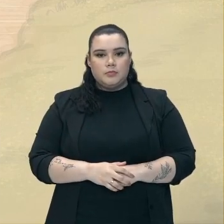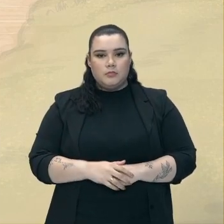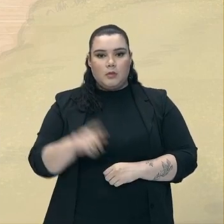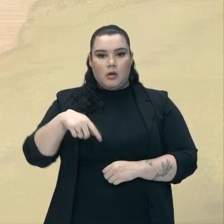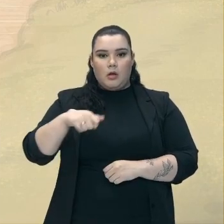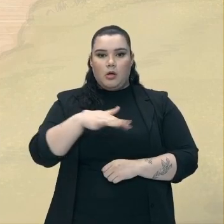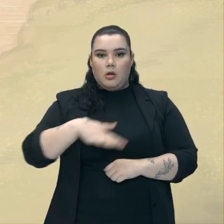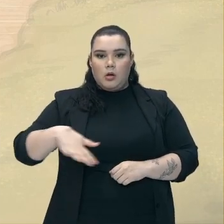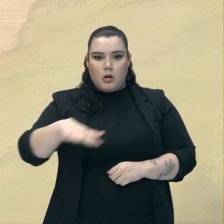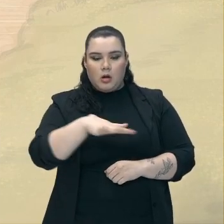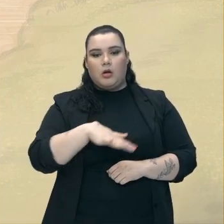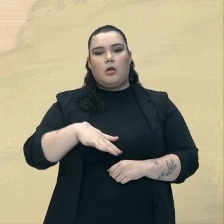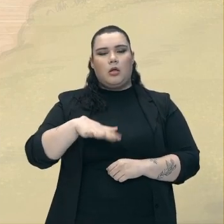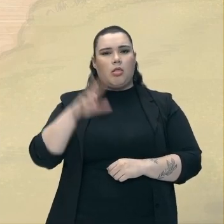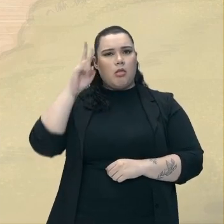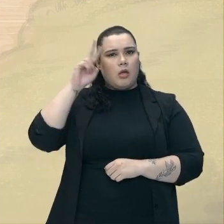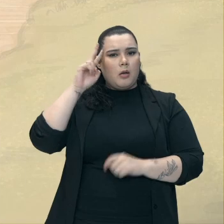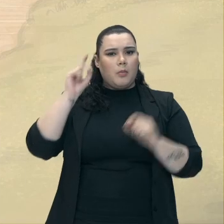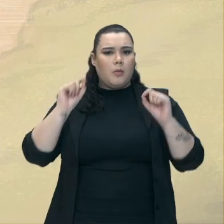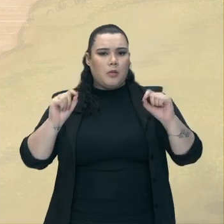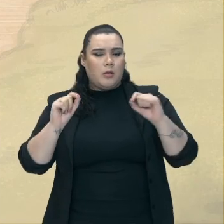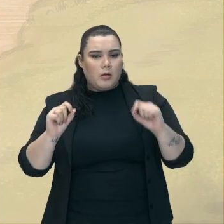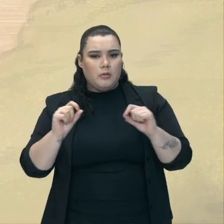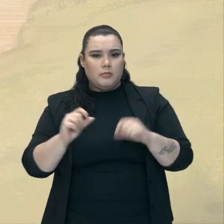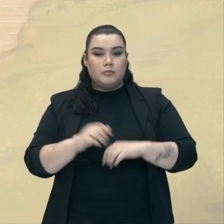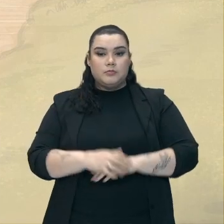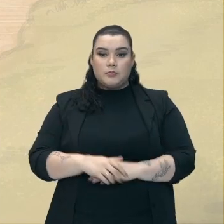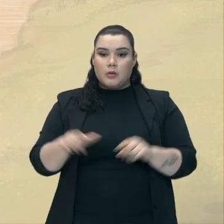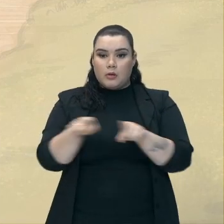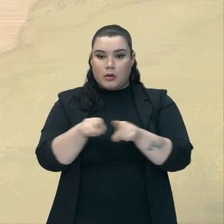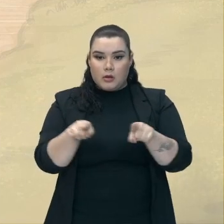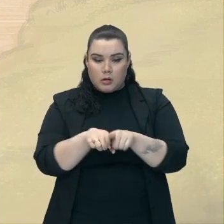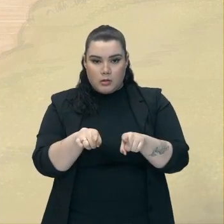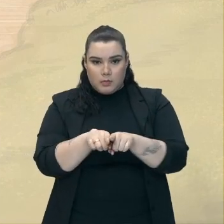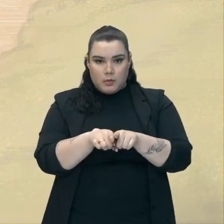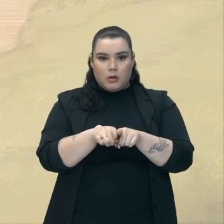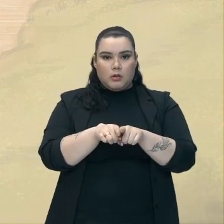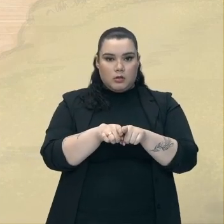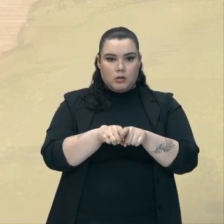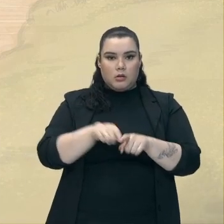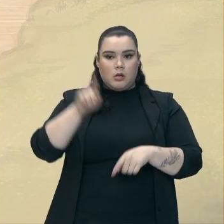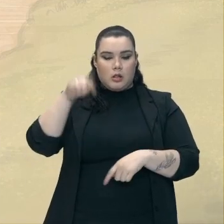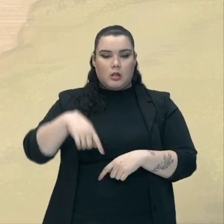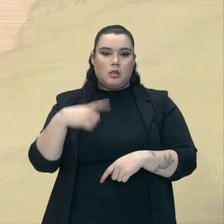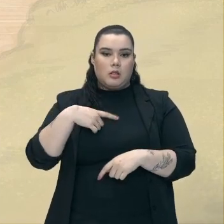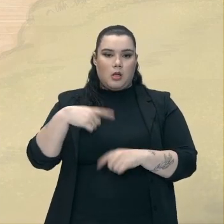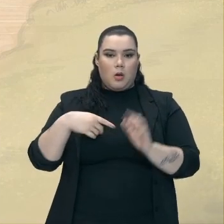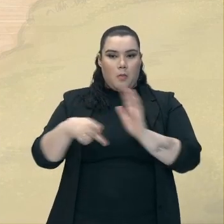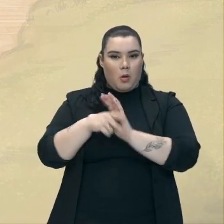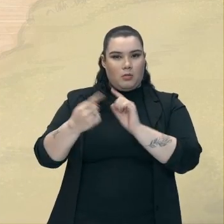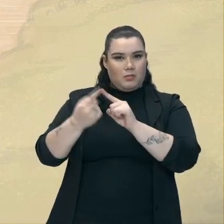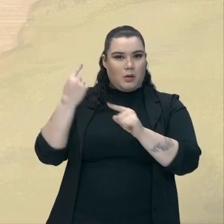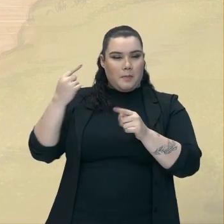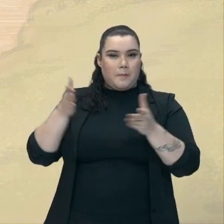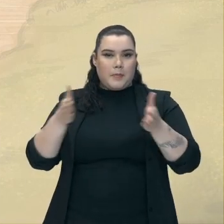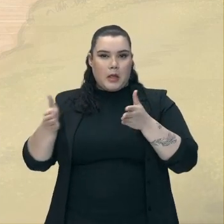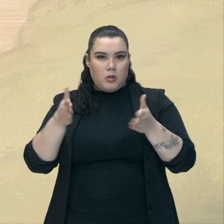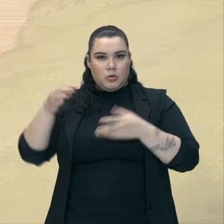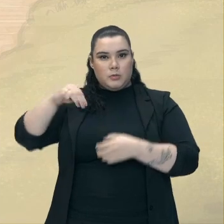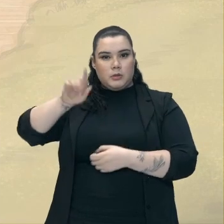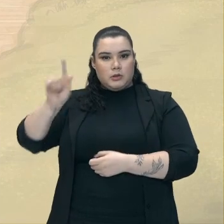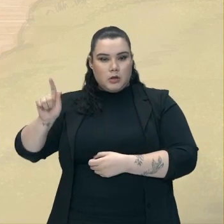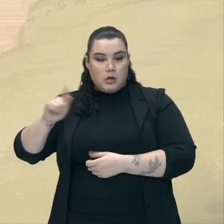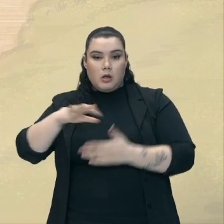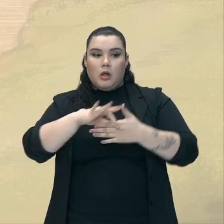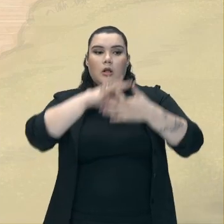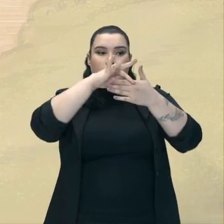ambiente Propício Lembrando que Também Juntamente Como Como Na Inconfidência Mineira Os líderes Foram